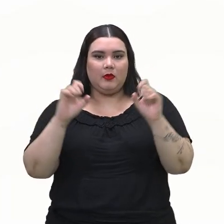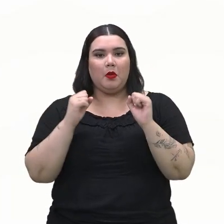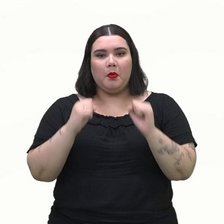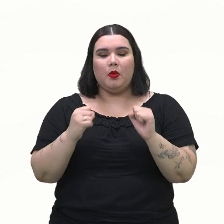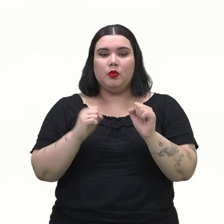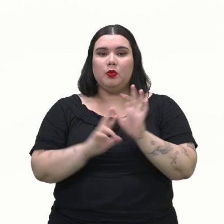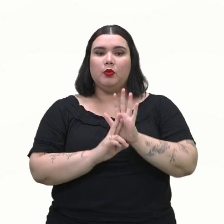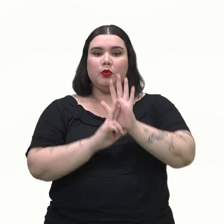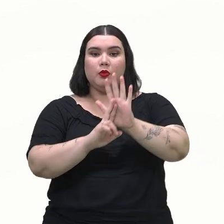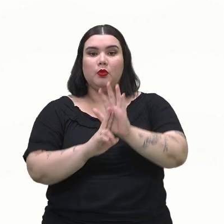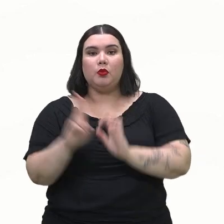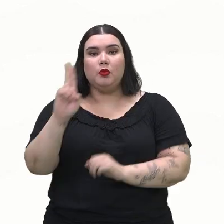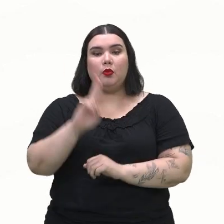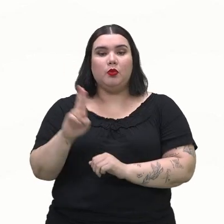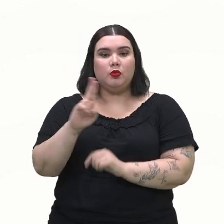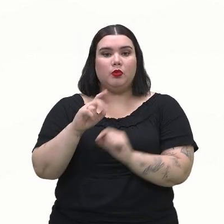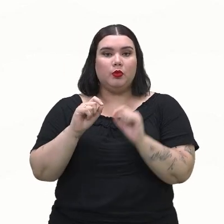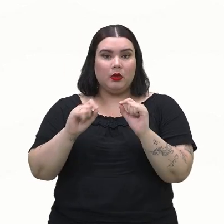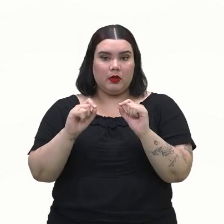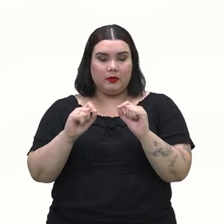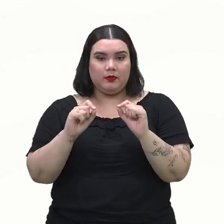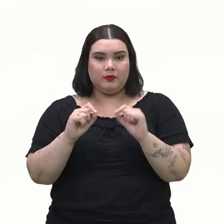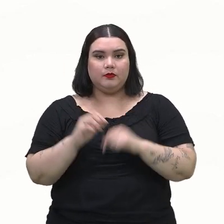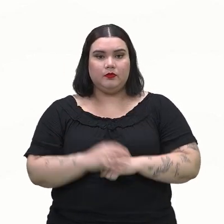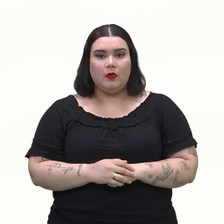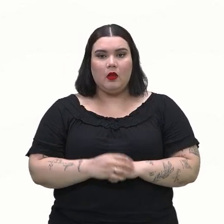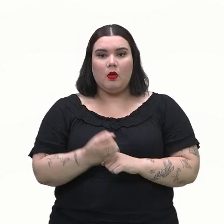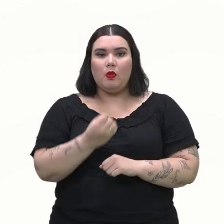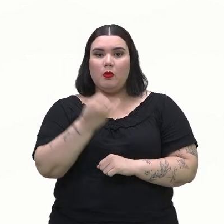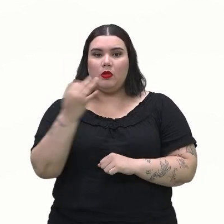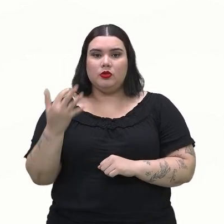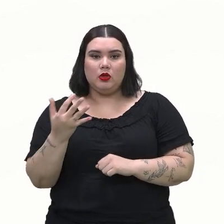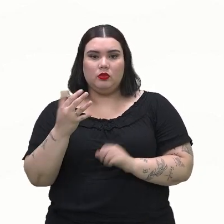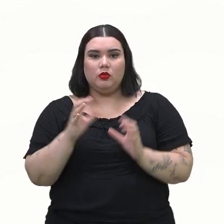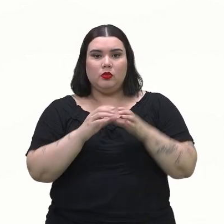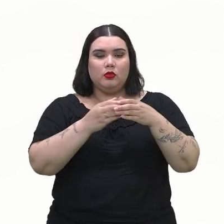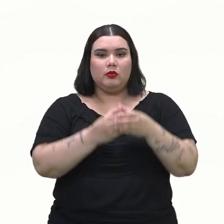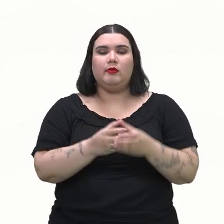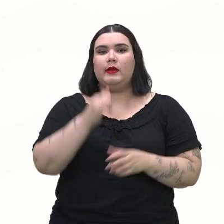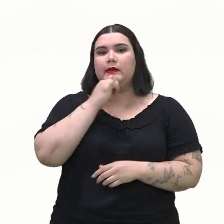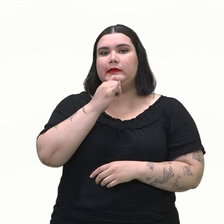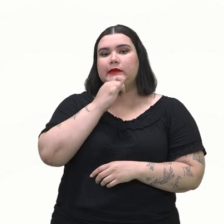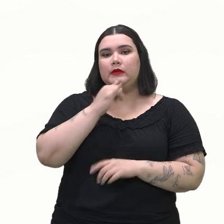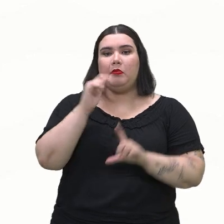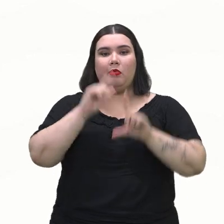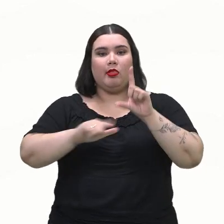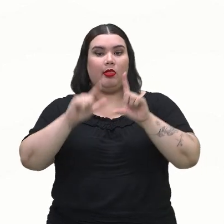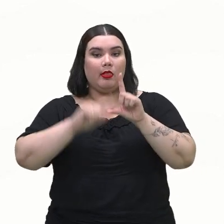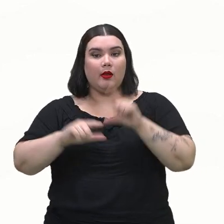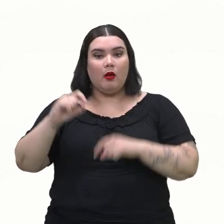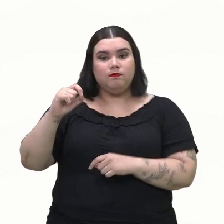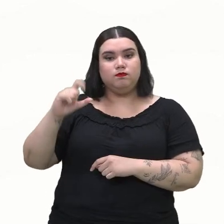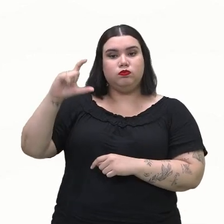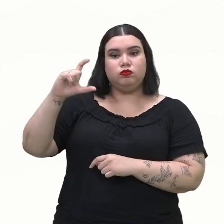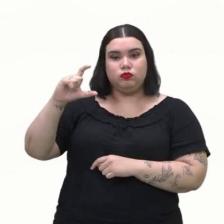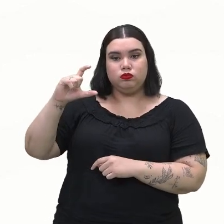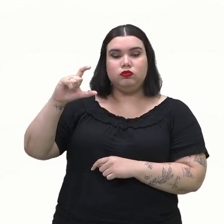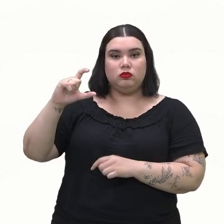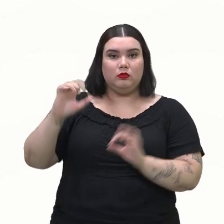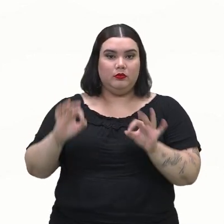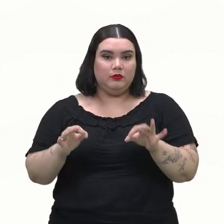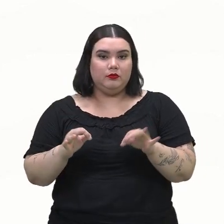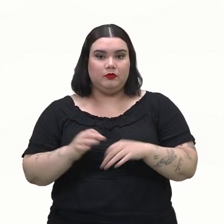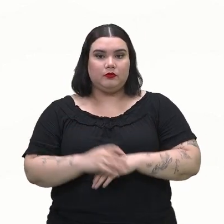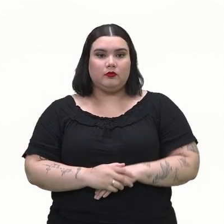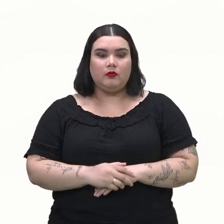ser representado utilizando-se notação de conjuntos, ou seja, por letras maiúsculas.